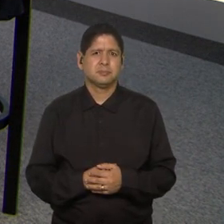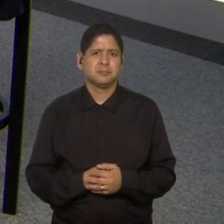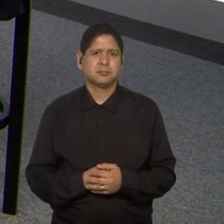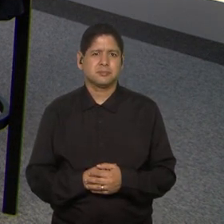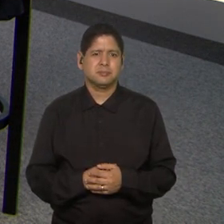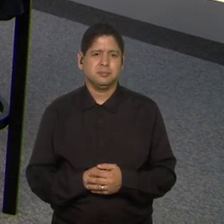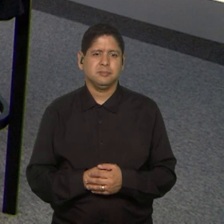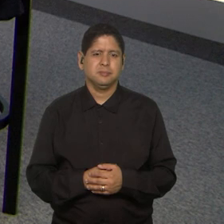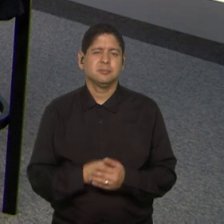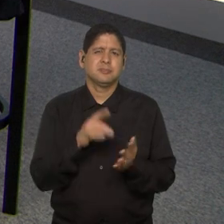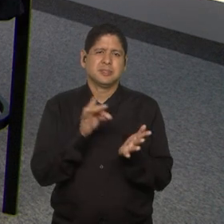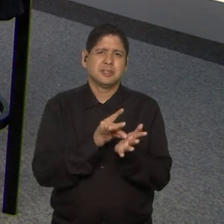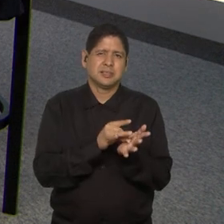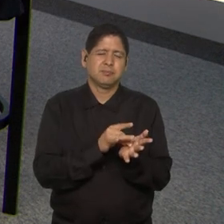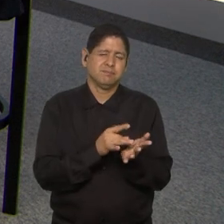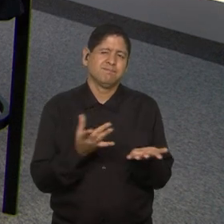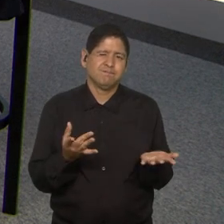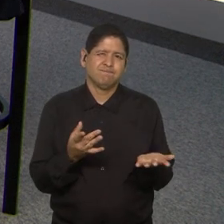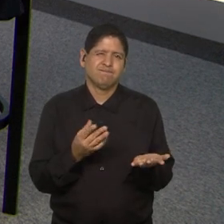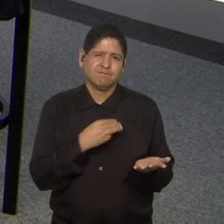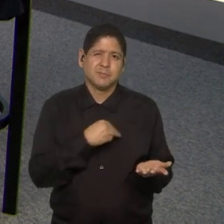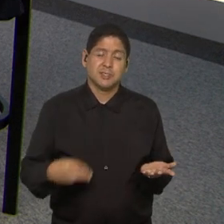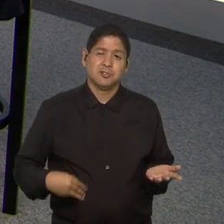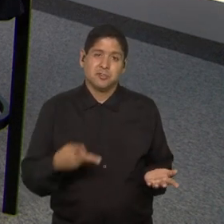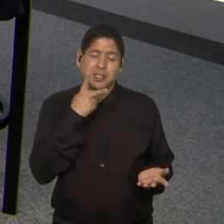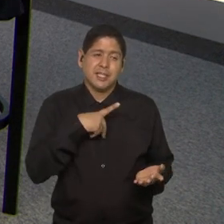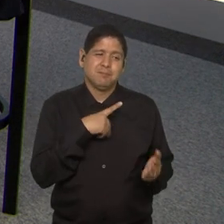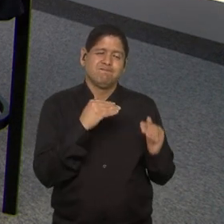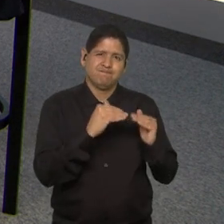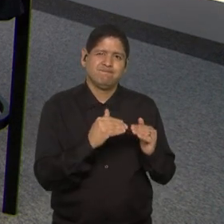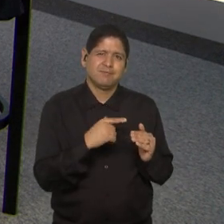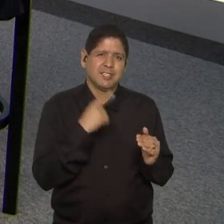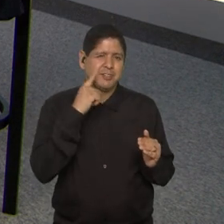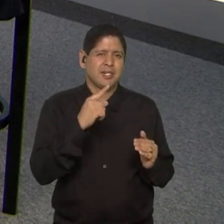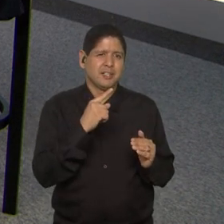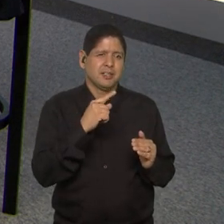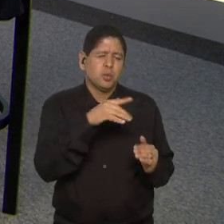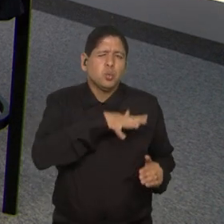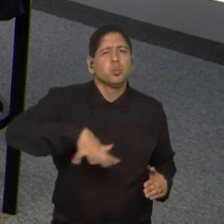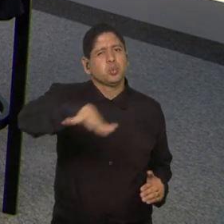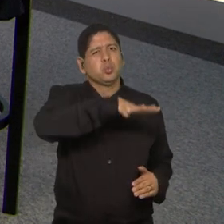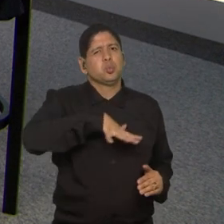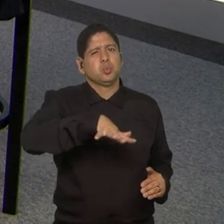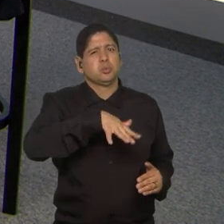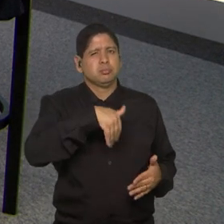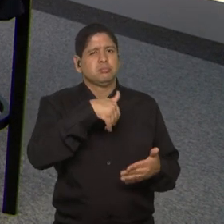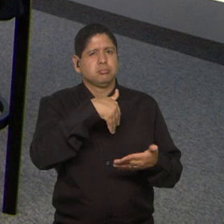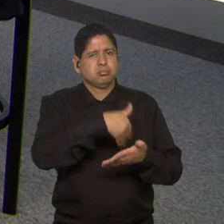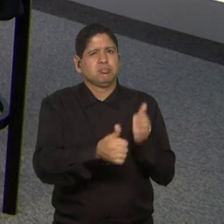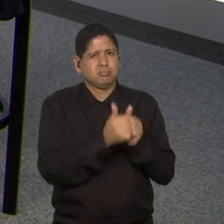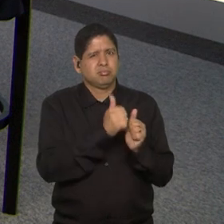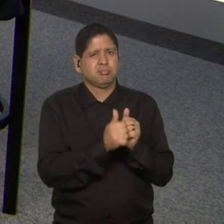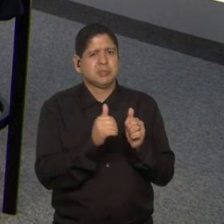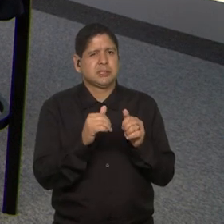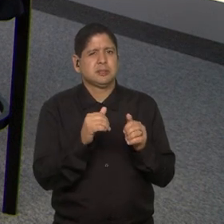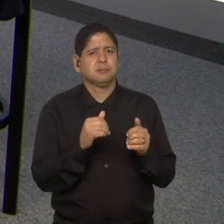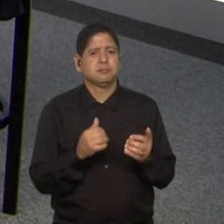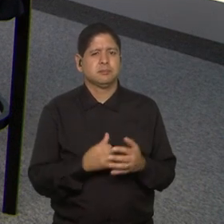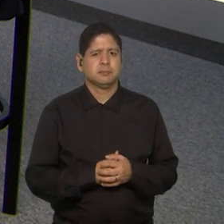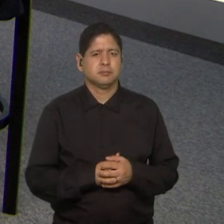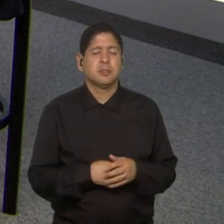E, realmente, a concentração, né, é uma tendência, é uma tendência do esporte de uma maneira geral, né? Nós temos que